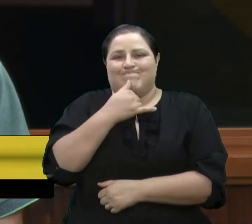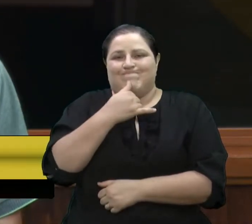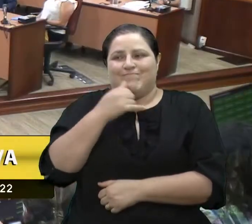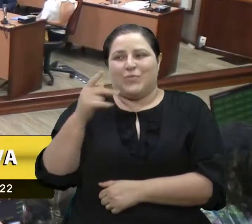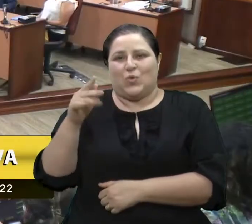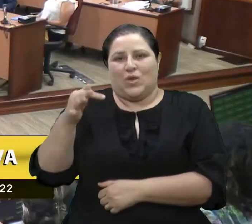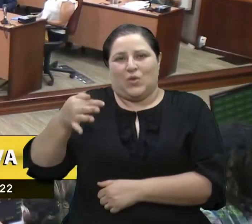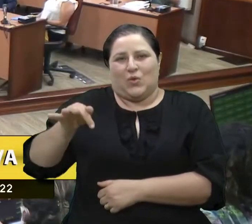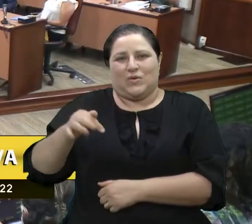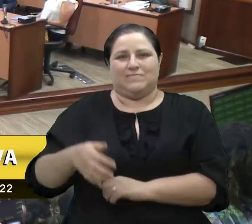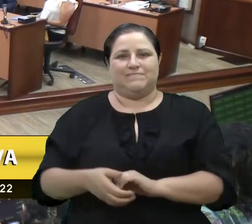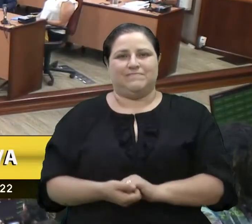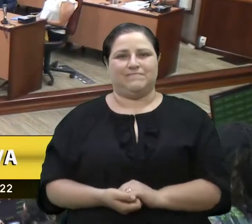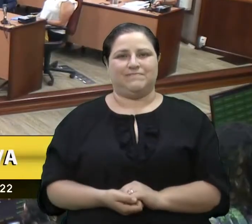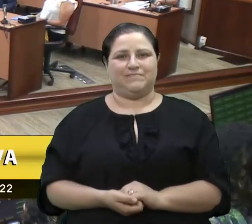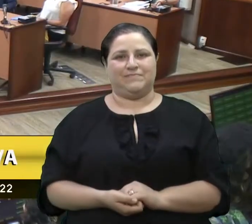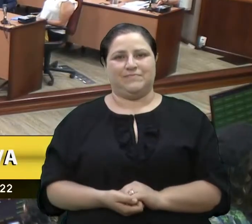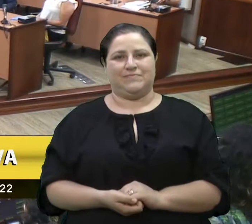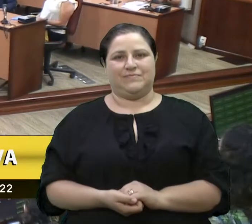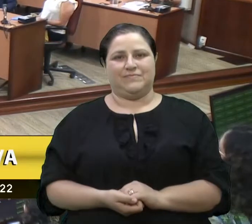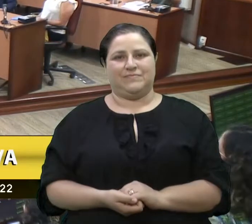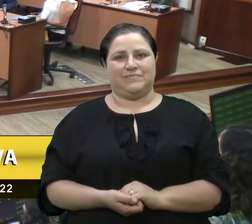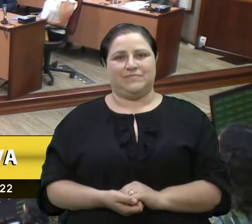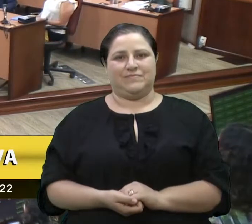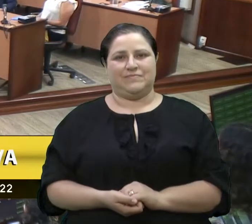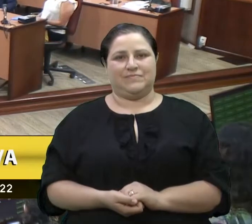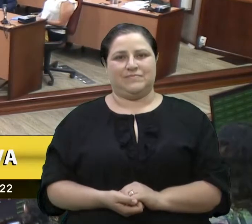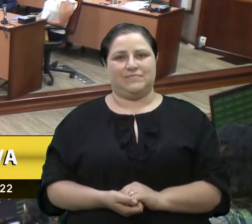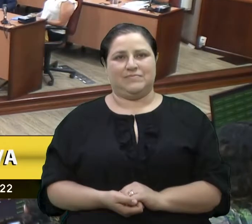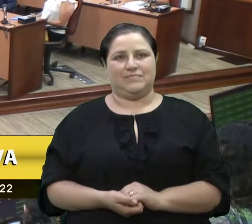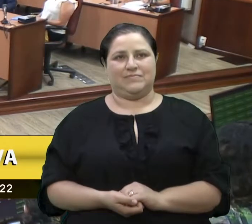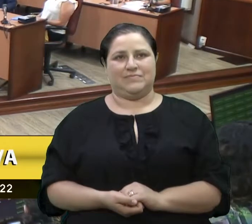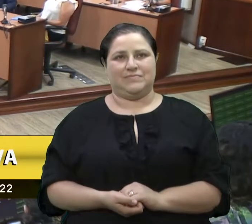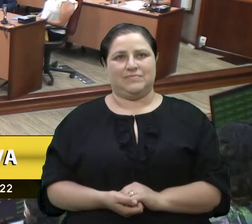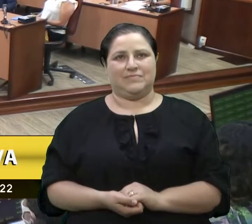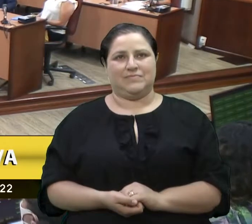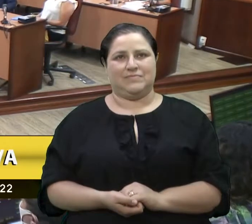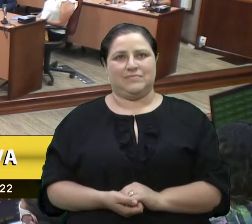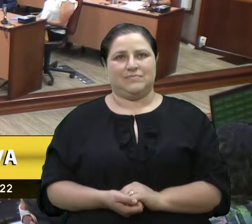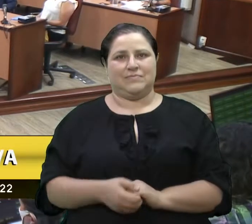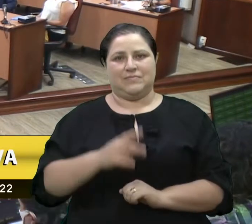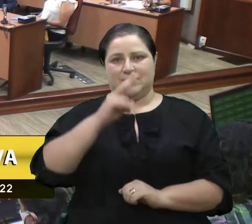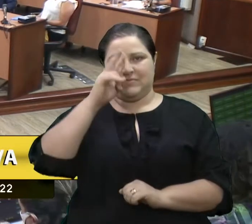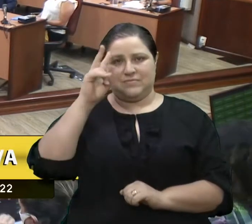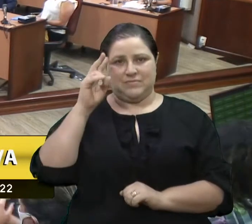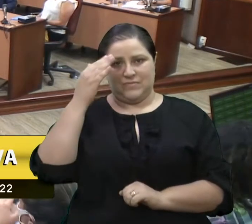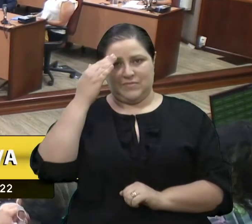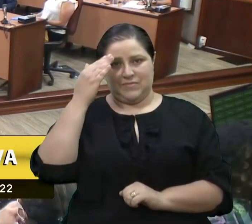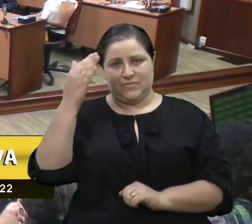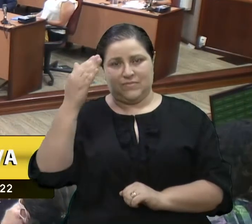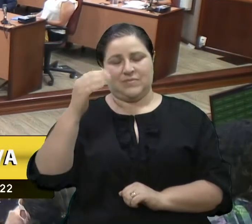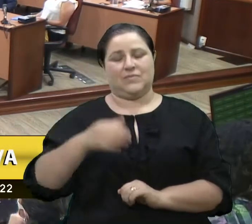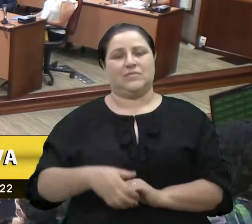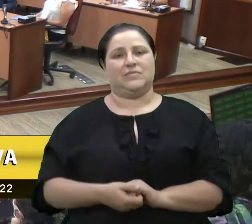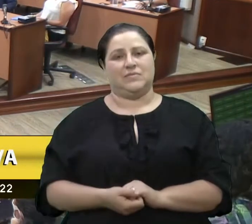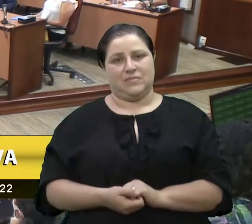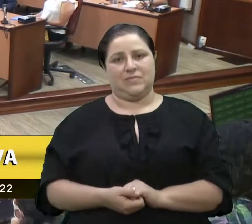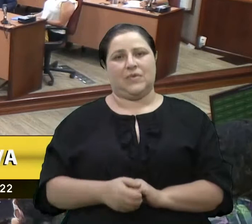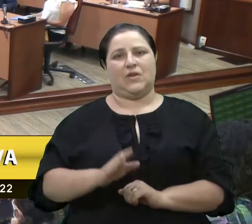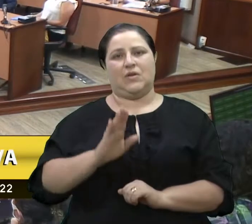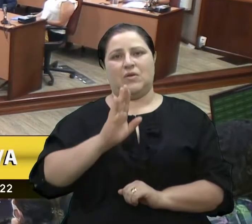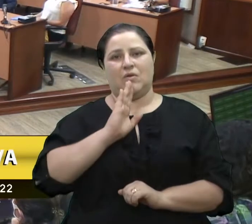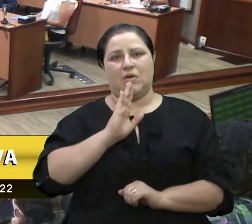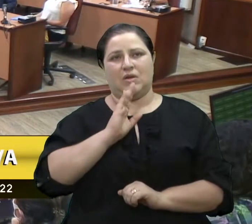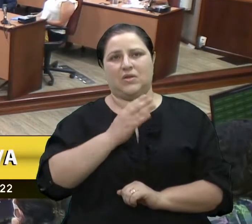Obrigado, vereador Juliano, vereador Velocino. Vereador Lucas, obrigado. Obrigado, Bressan. O senhor conhece muito bem da nossa